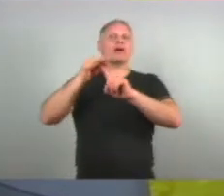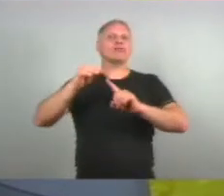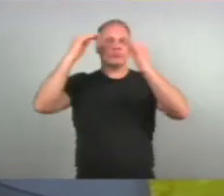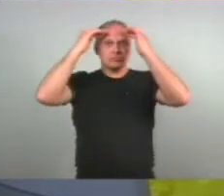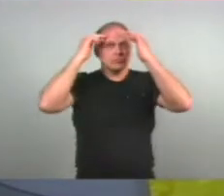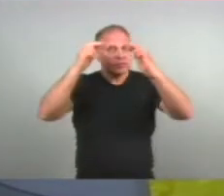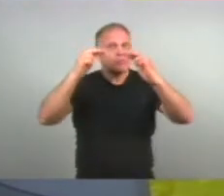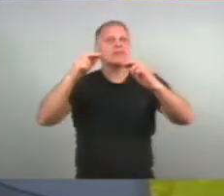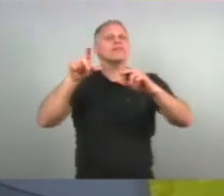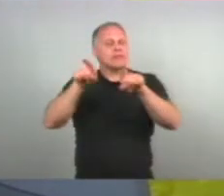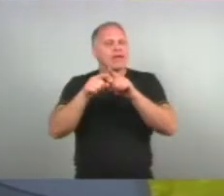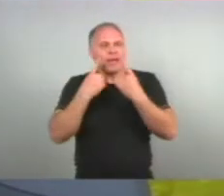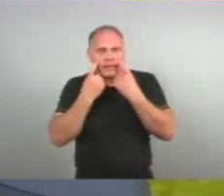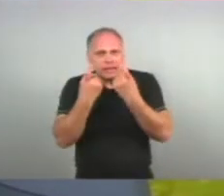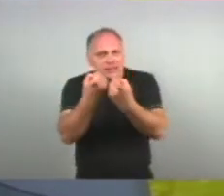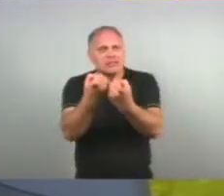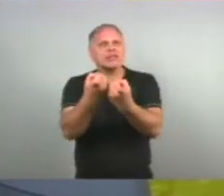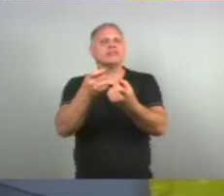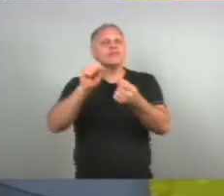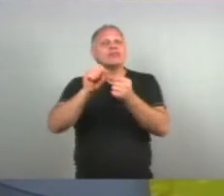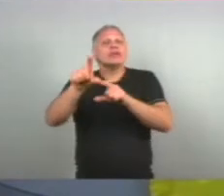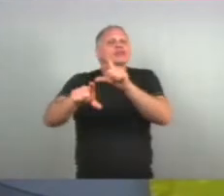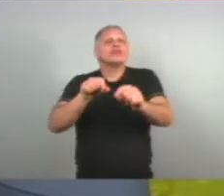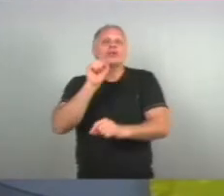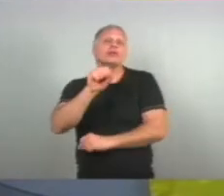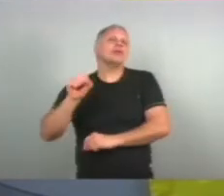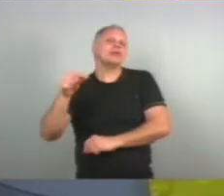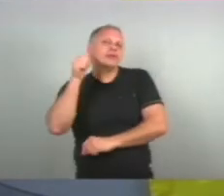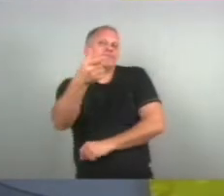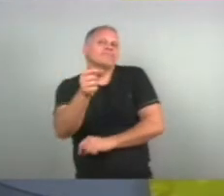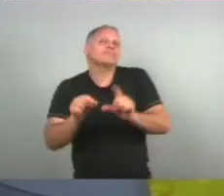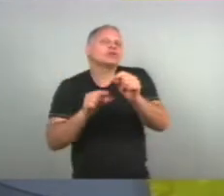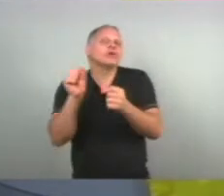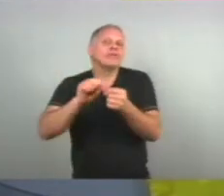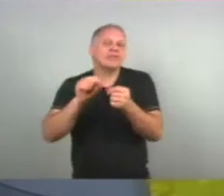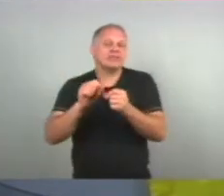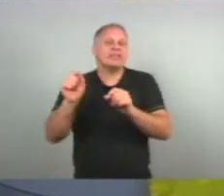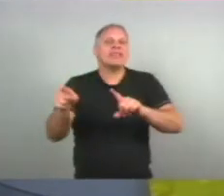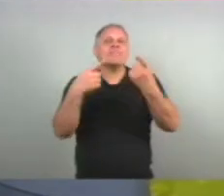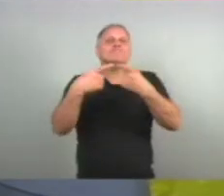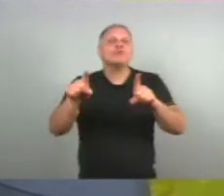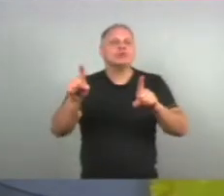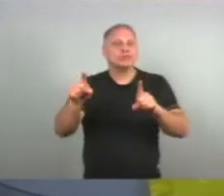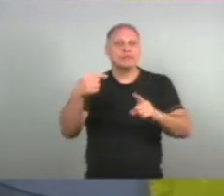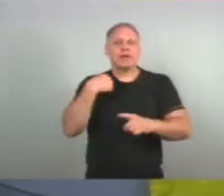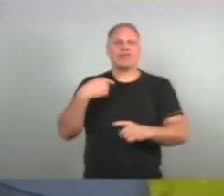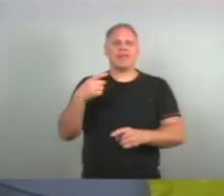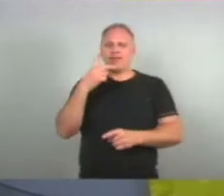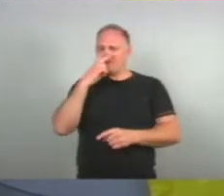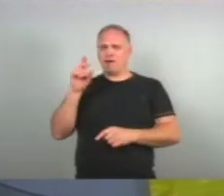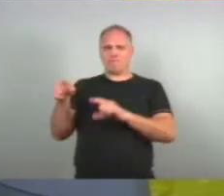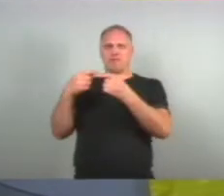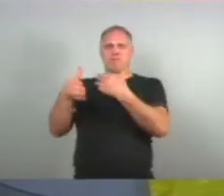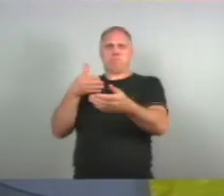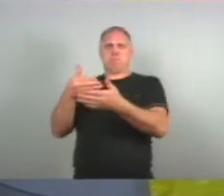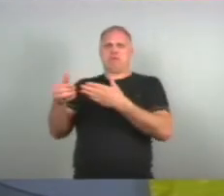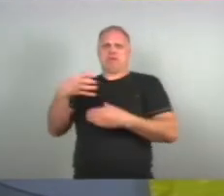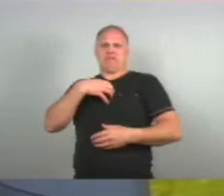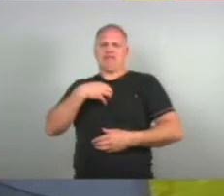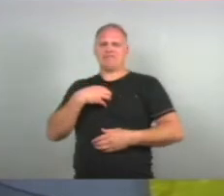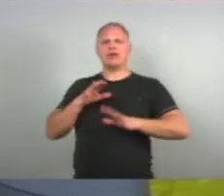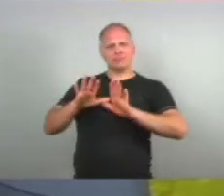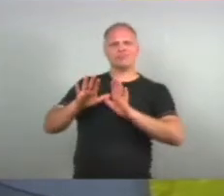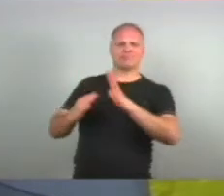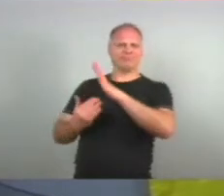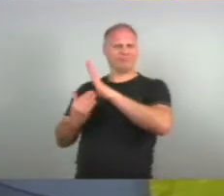No sentido De fazer uma escolha Daqui a pouco Do repertório Para a gente Não estar se colocando Num lugar De